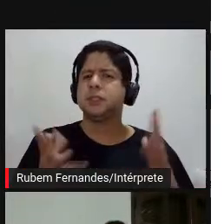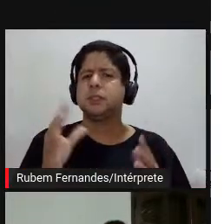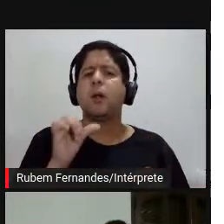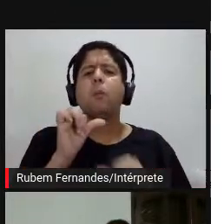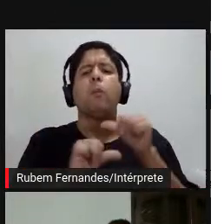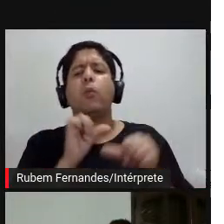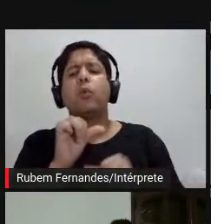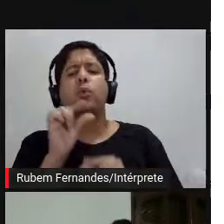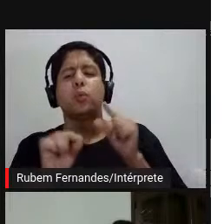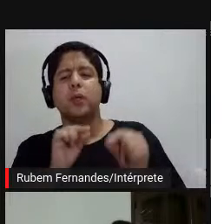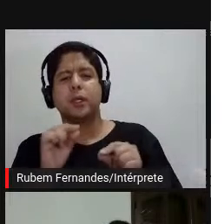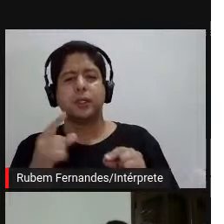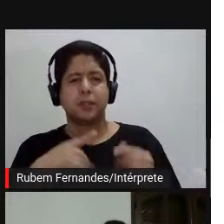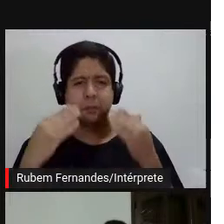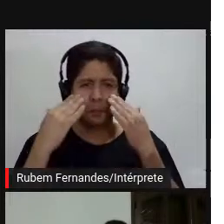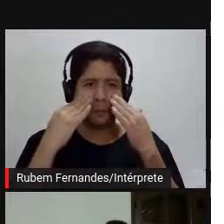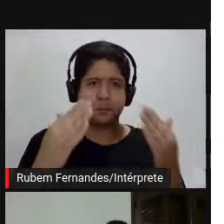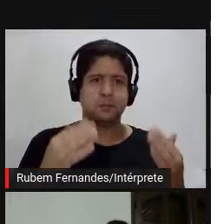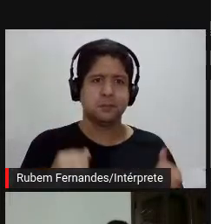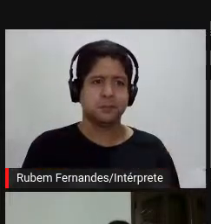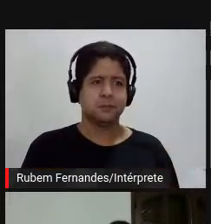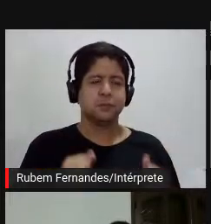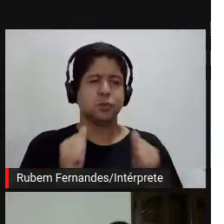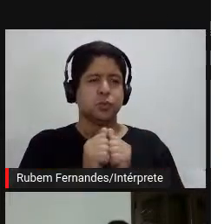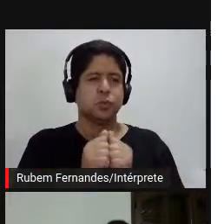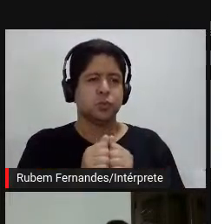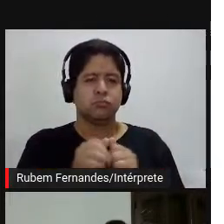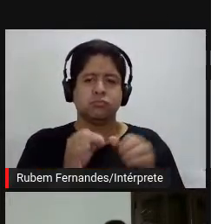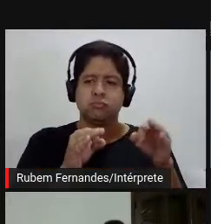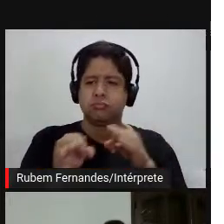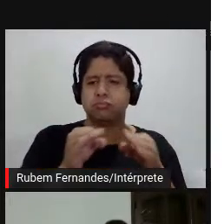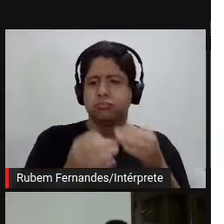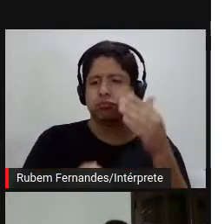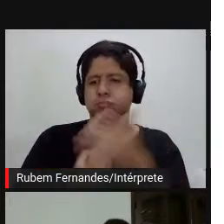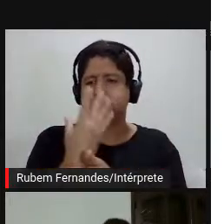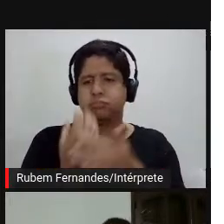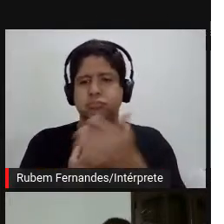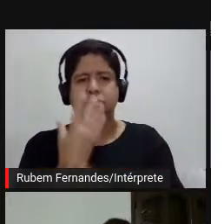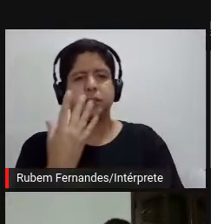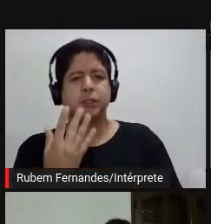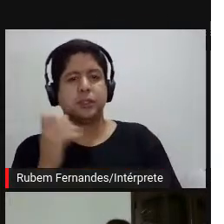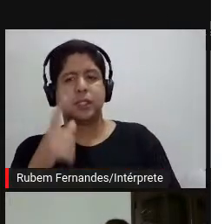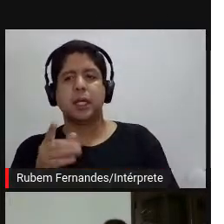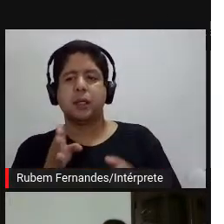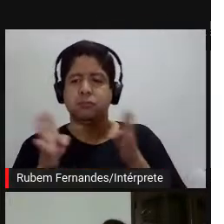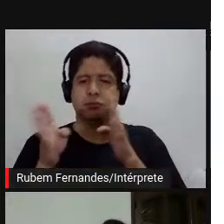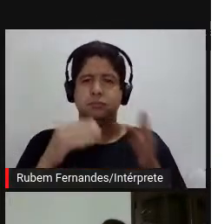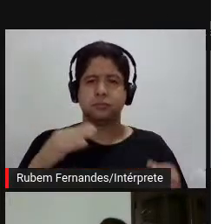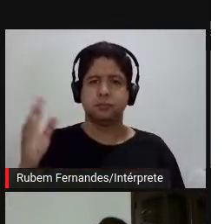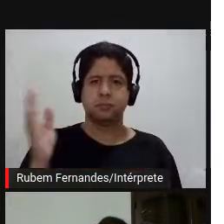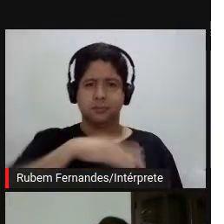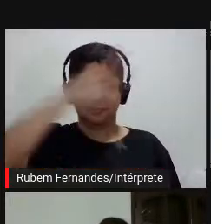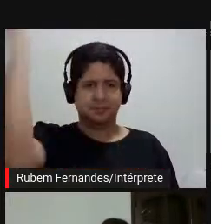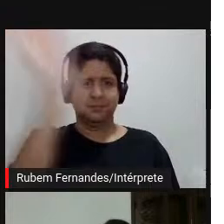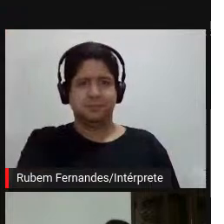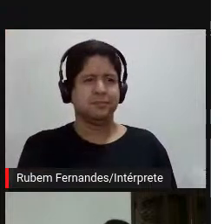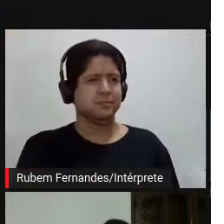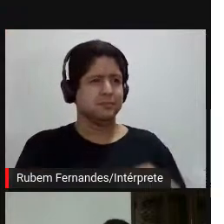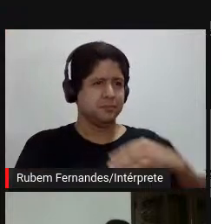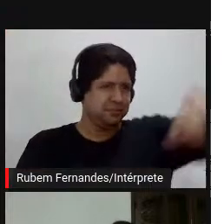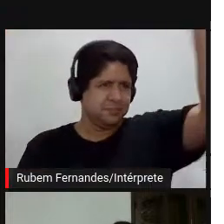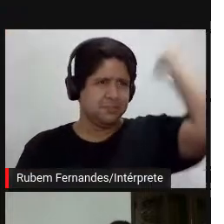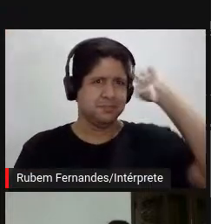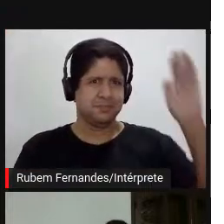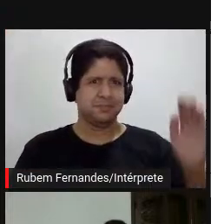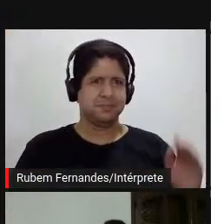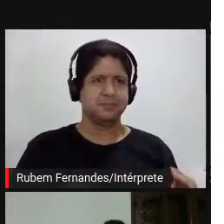para em uma exposição poder tocar naquela obra e em outras exposições elas estarem inacessíveis, né, mais do que ficar apenas revoltada,